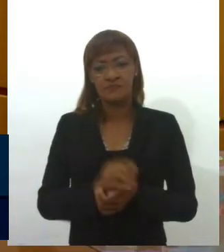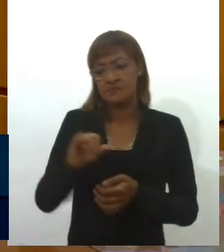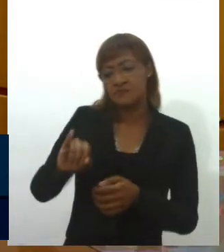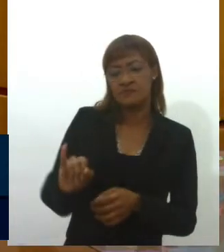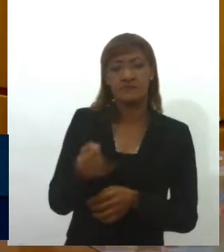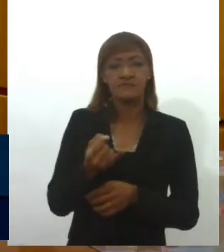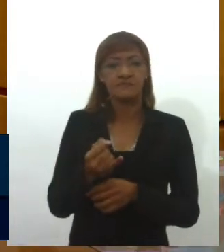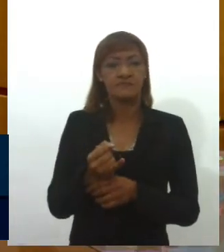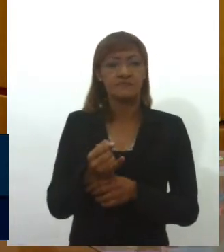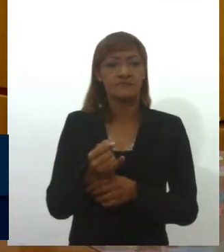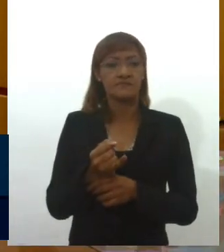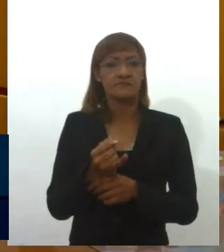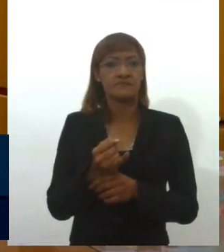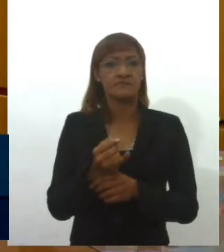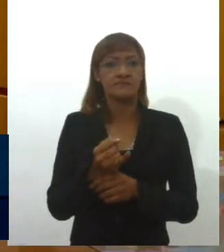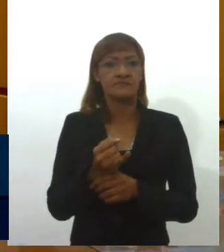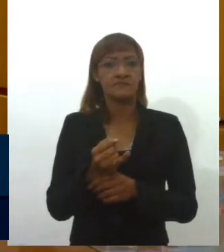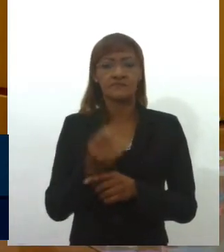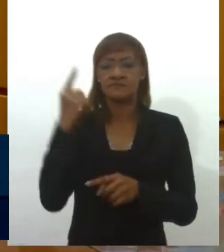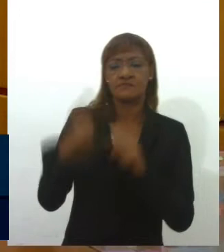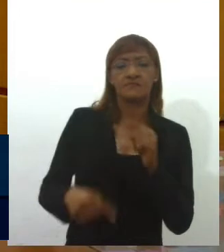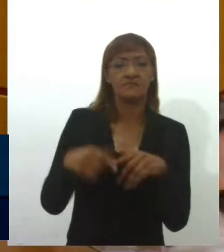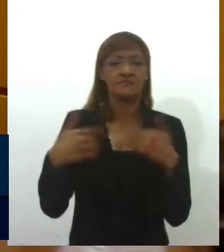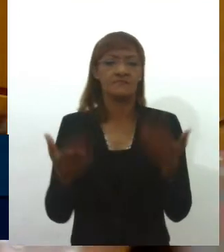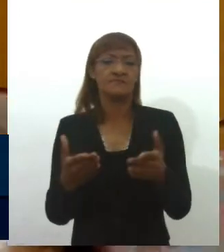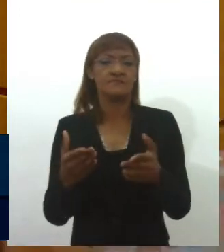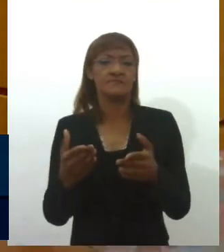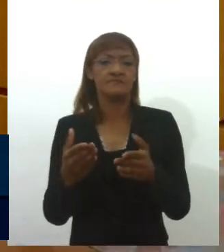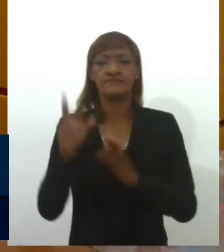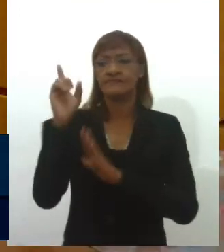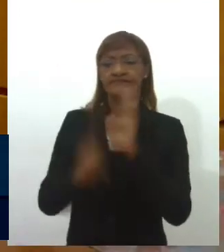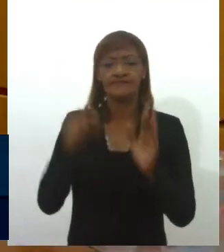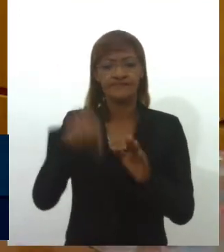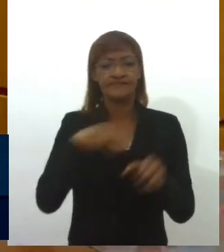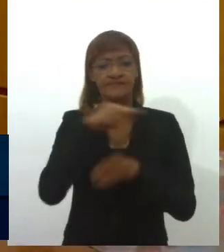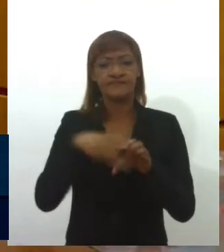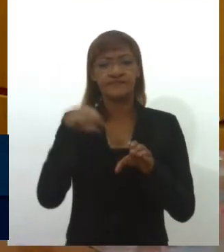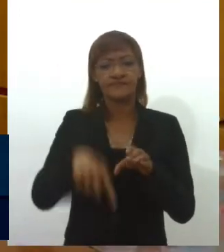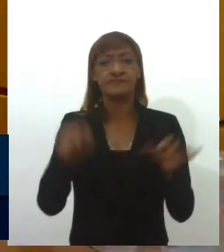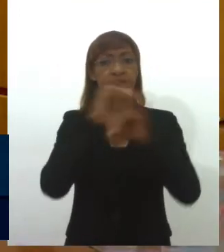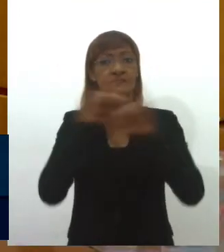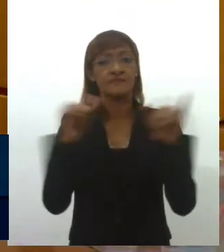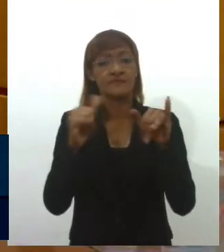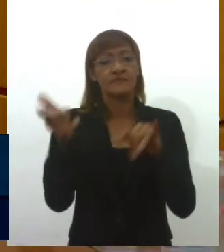tentar contra a democracia ou o Estado democrático de direito. Eu já lembrei aqui nessa tribuna e vou lembrar de novo.